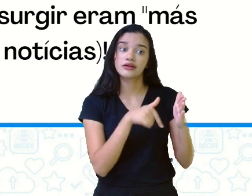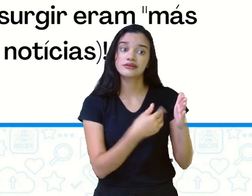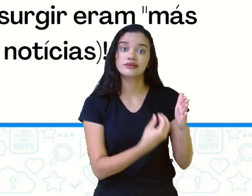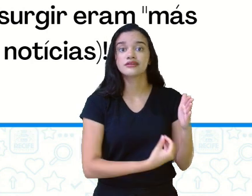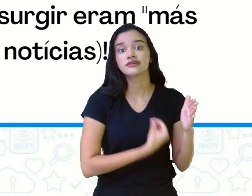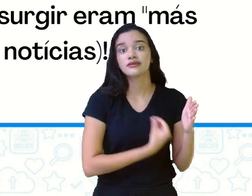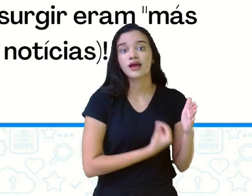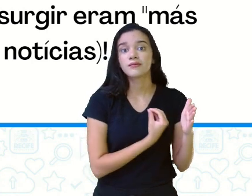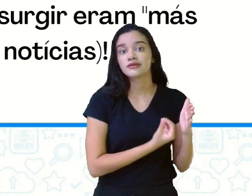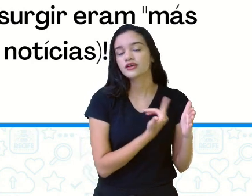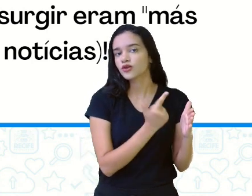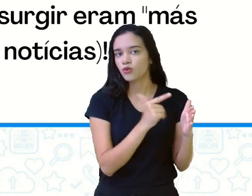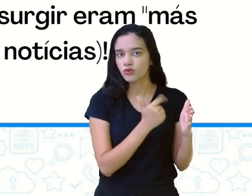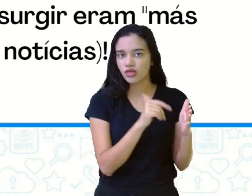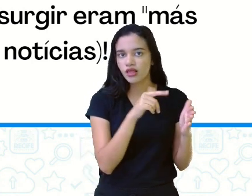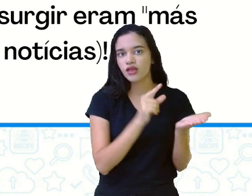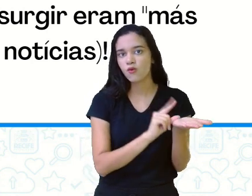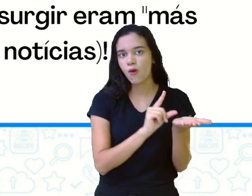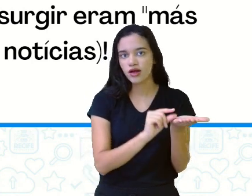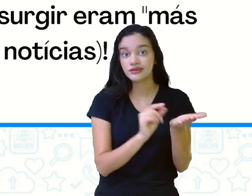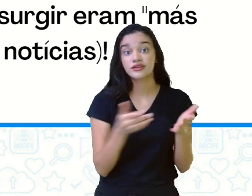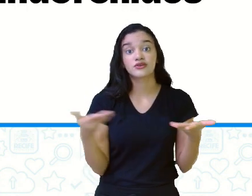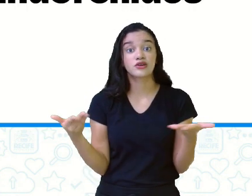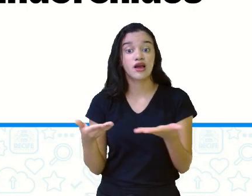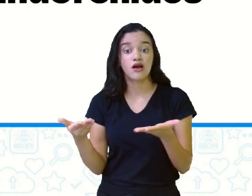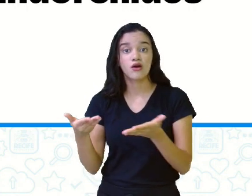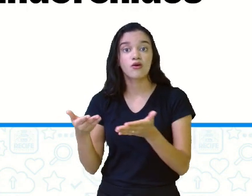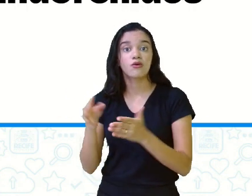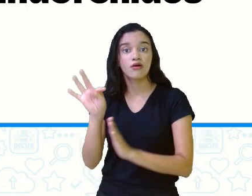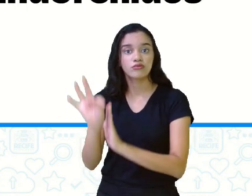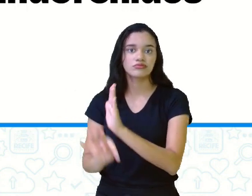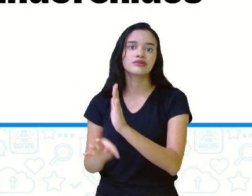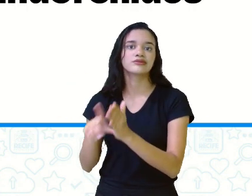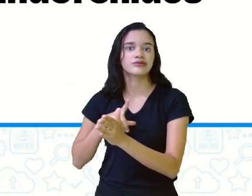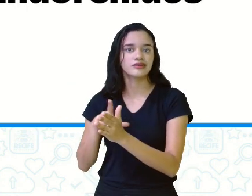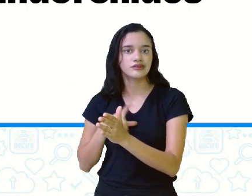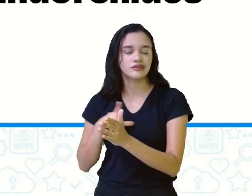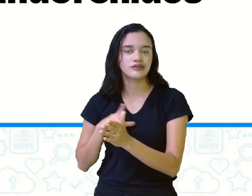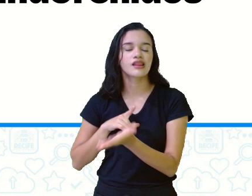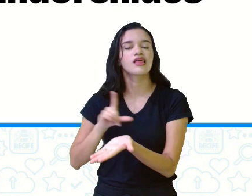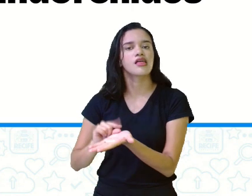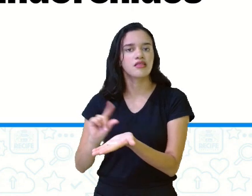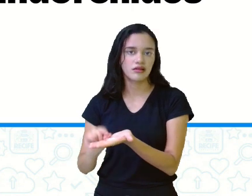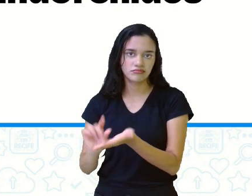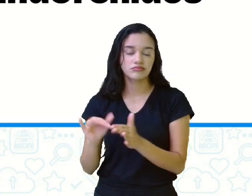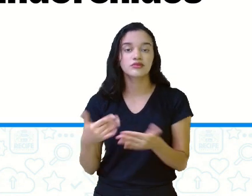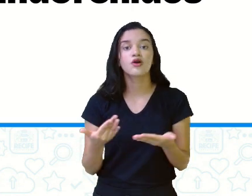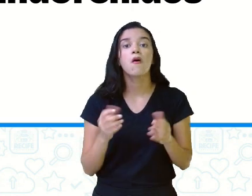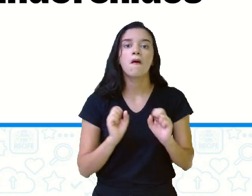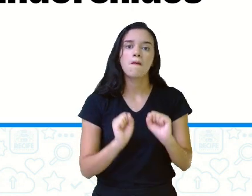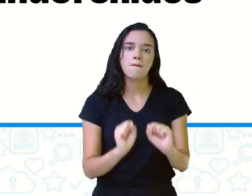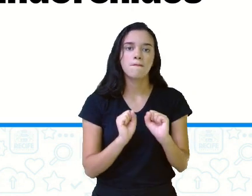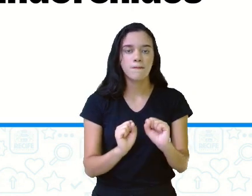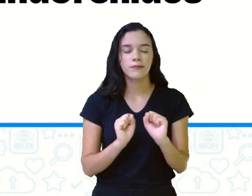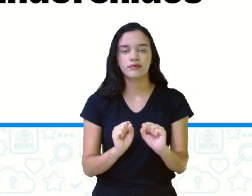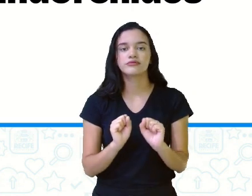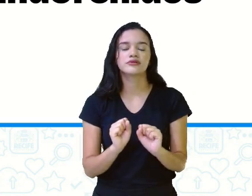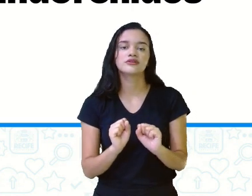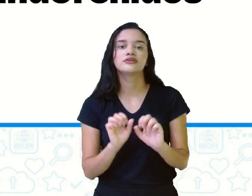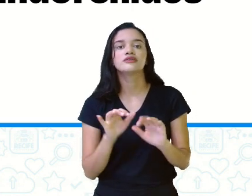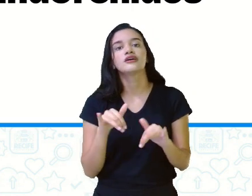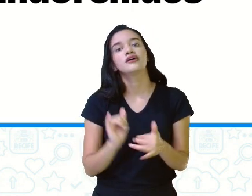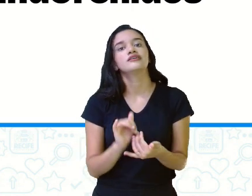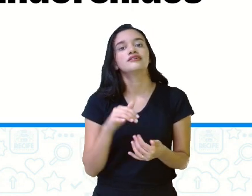presença dos artigos e depois com a presença do artigo. Artigos podem ser definidos e